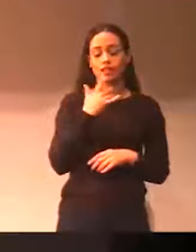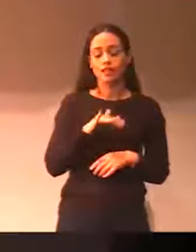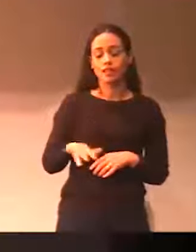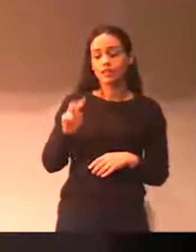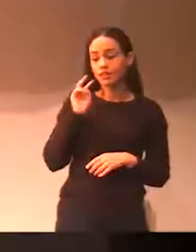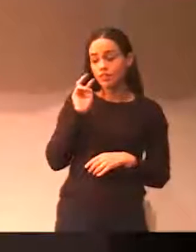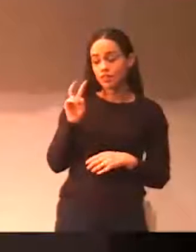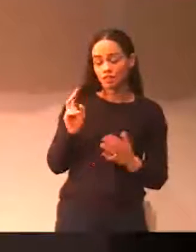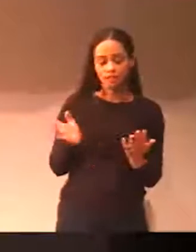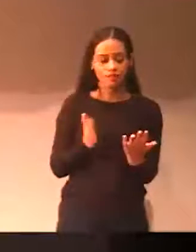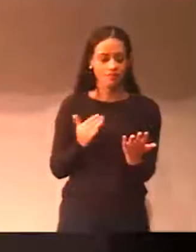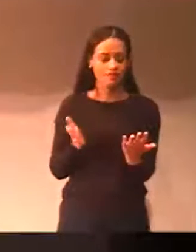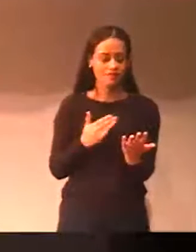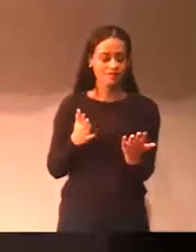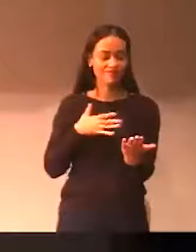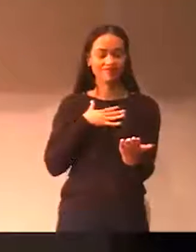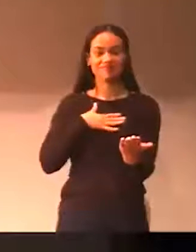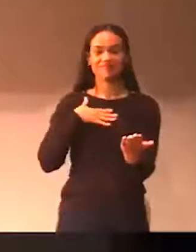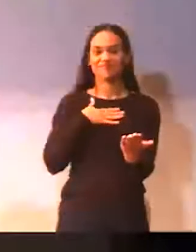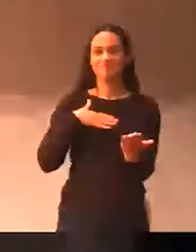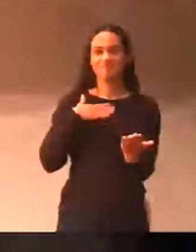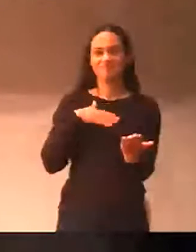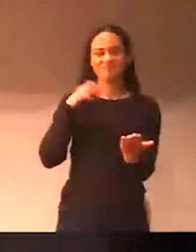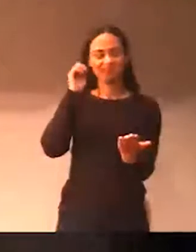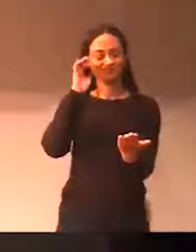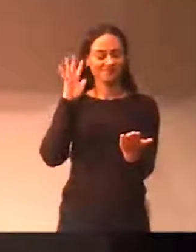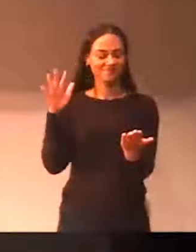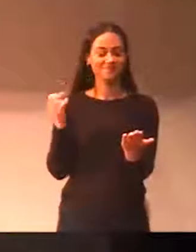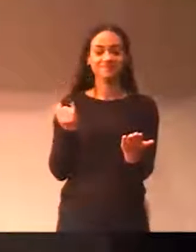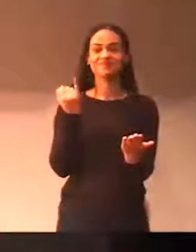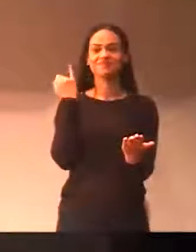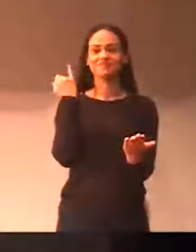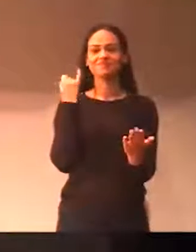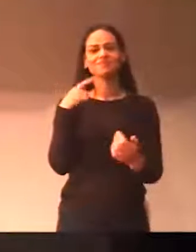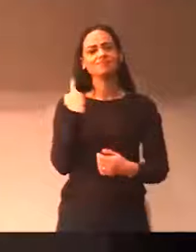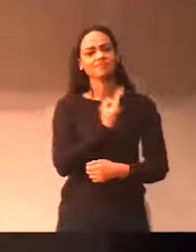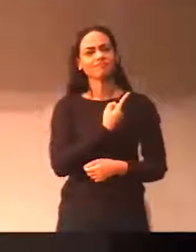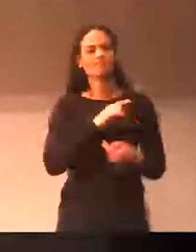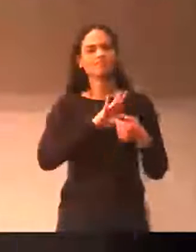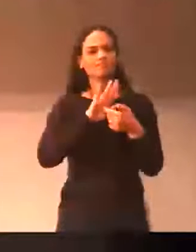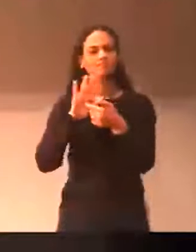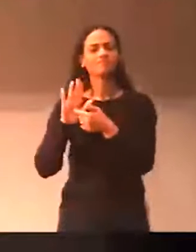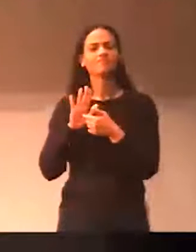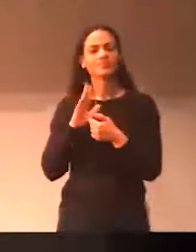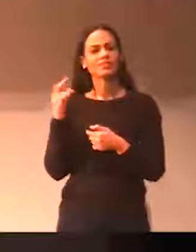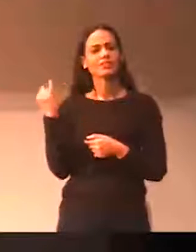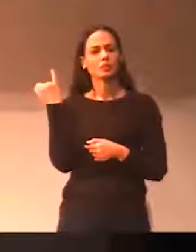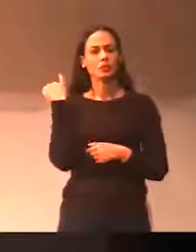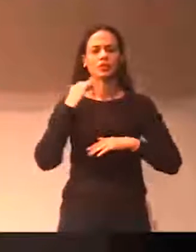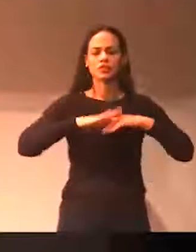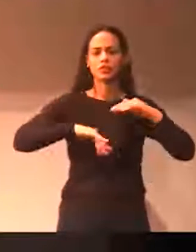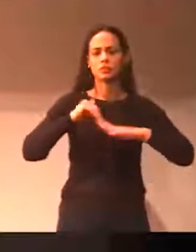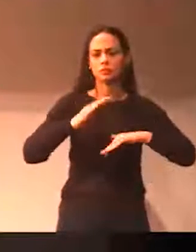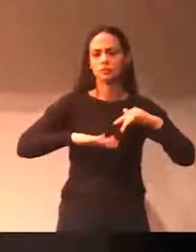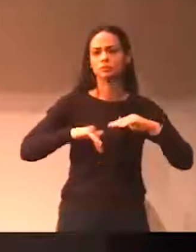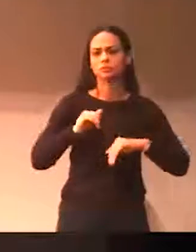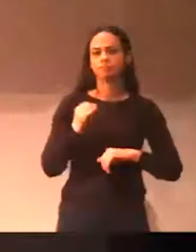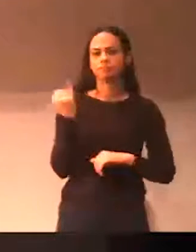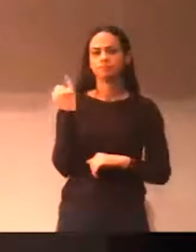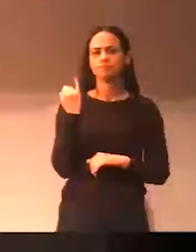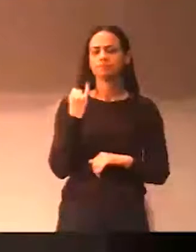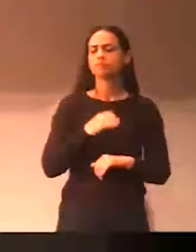leitura. Então que o nosso exemplo seja mais do que só exemplo teórico, que seja prático. Uma